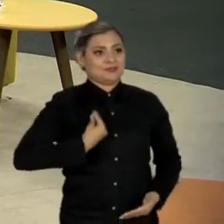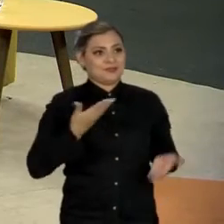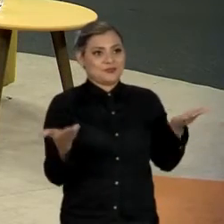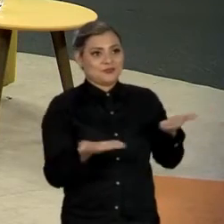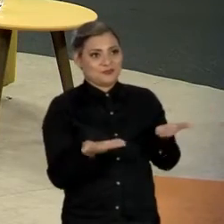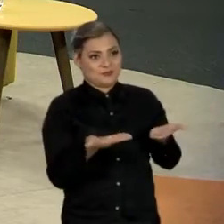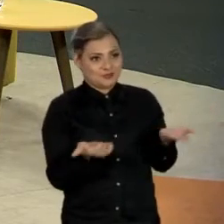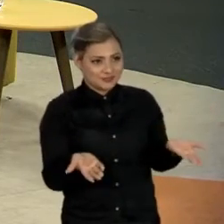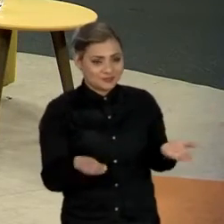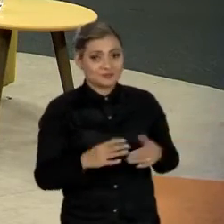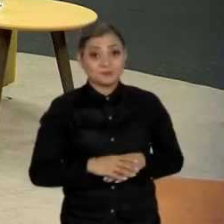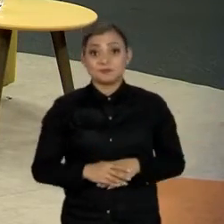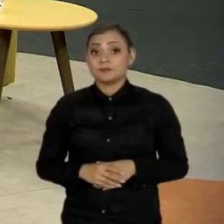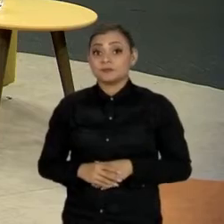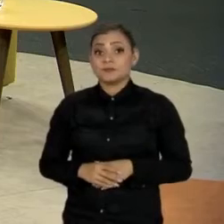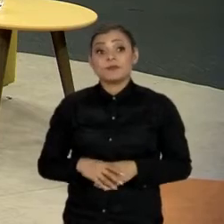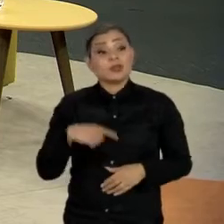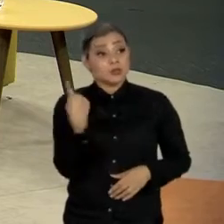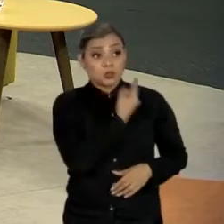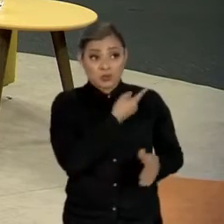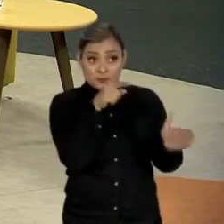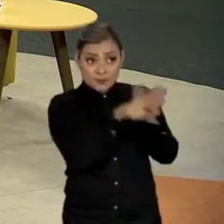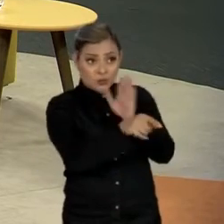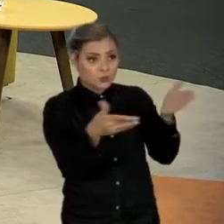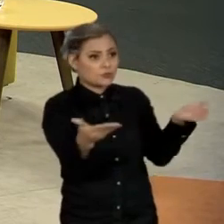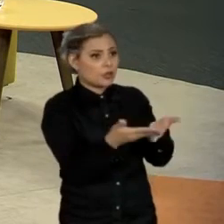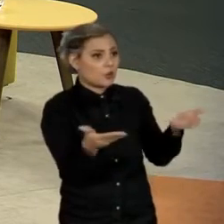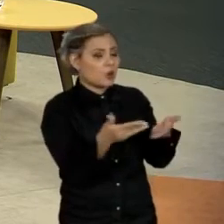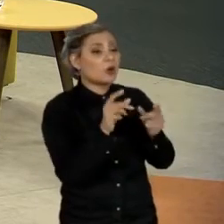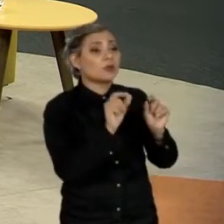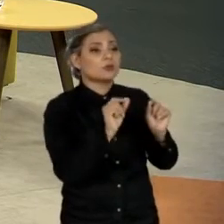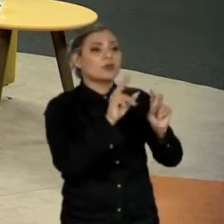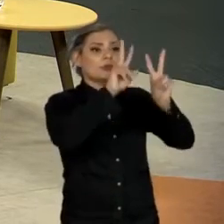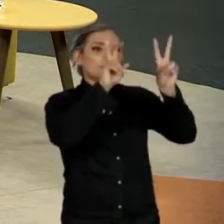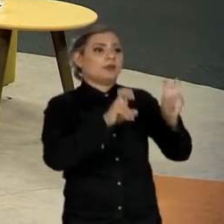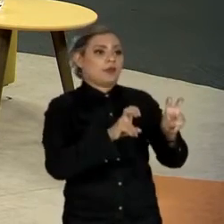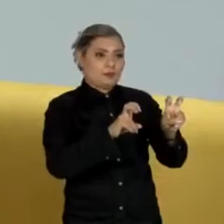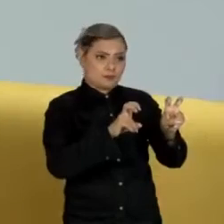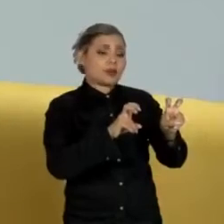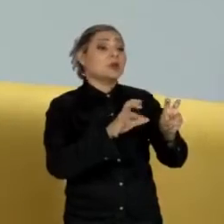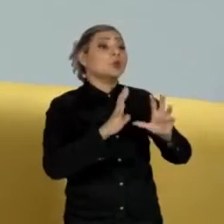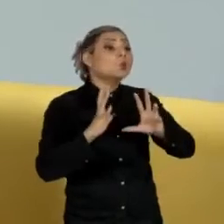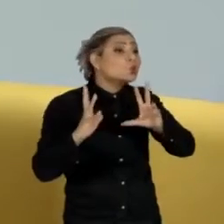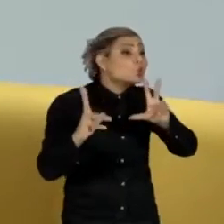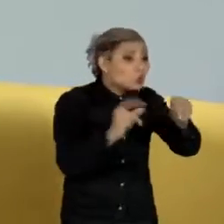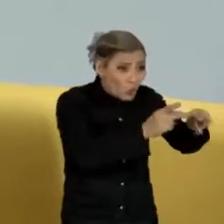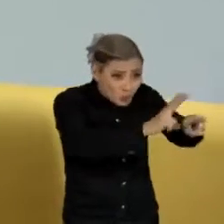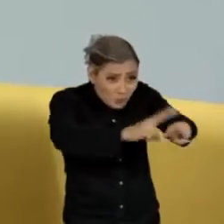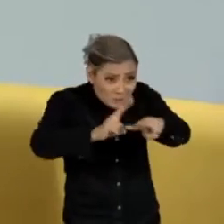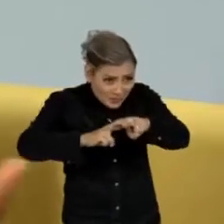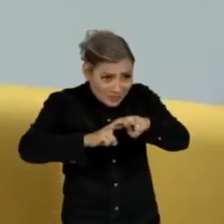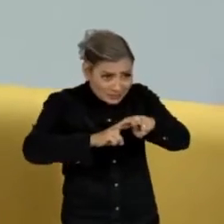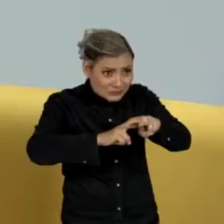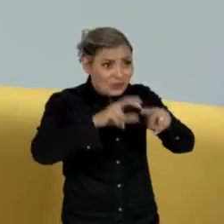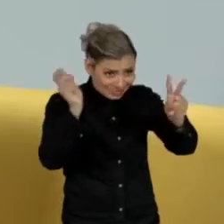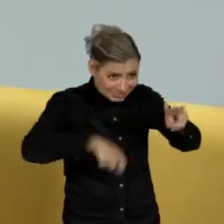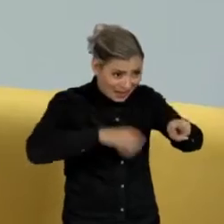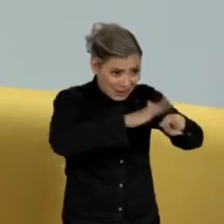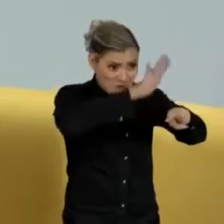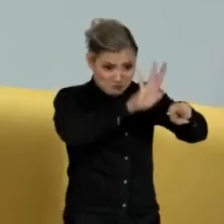bem-vindo. Bom, nossa, a pergunta mais frequente seria em relação se todos os presos teriam